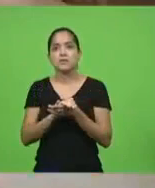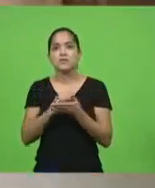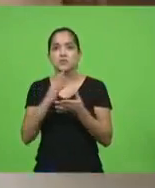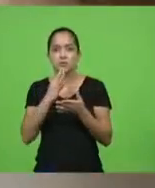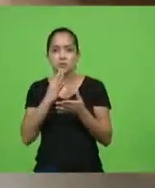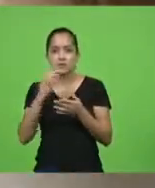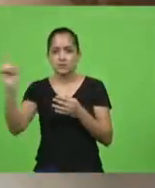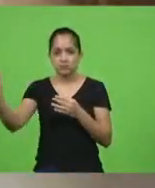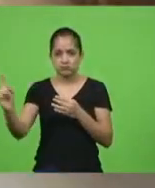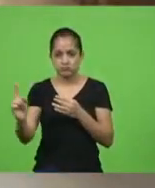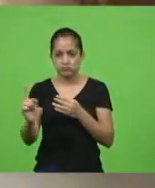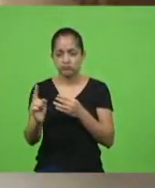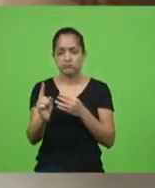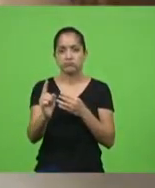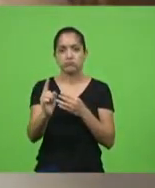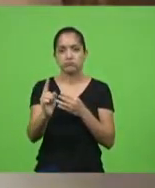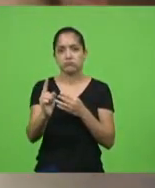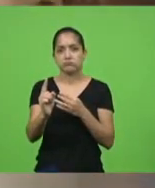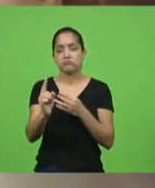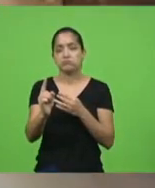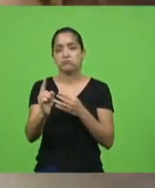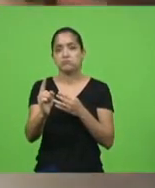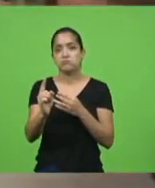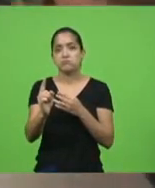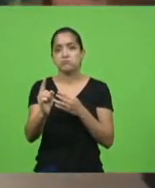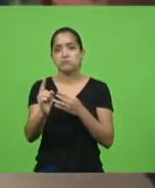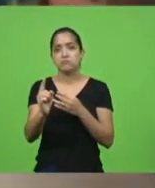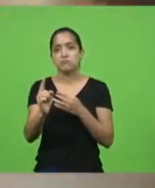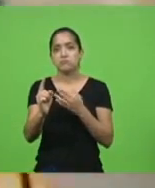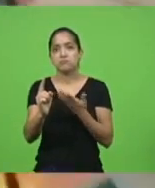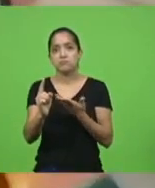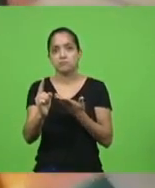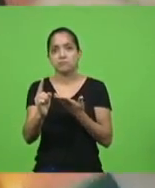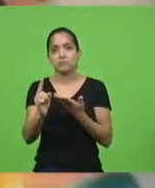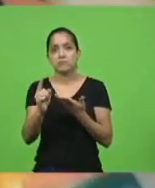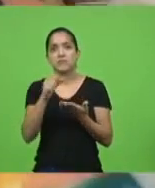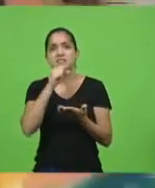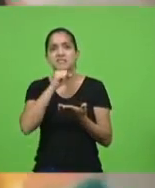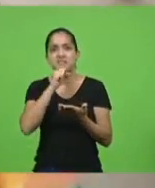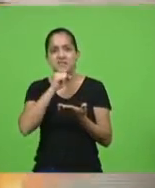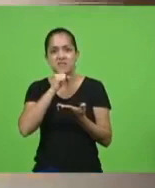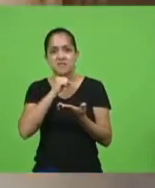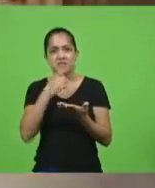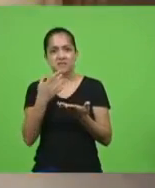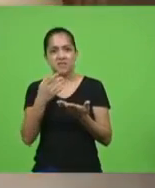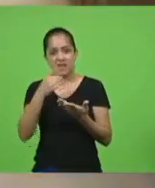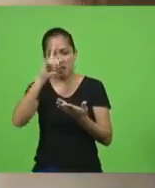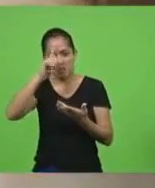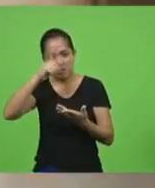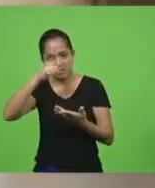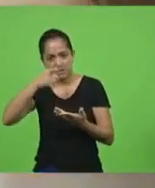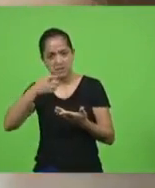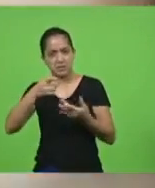ouvindo, aí ele assim, essa velha doida mandando a gente botar máscara, olha,